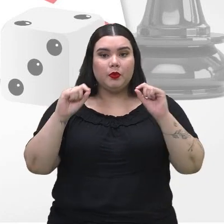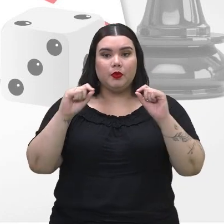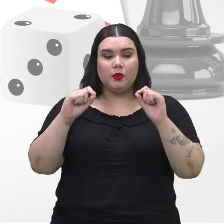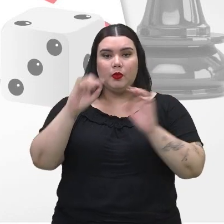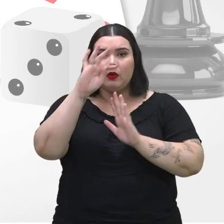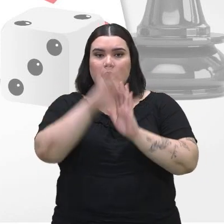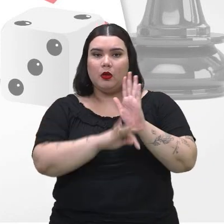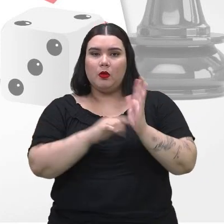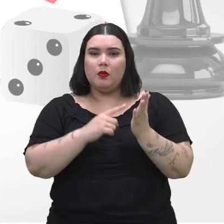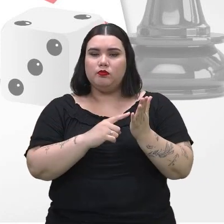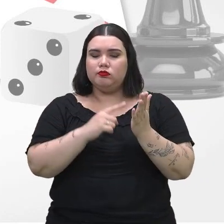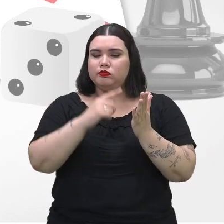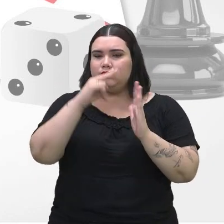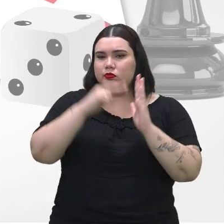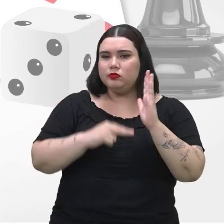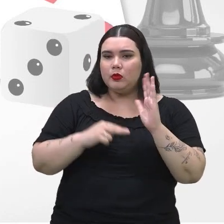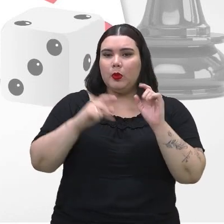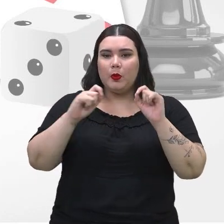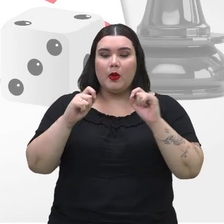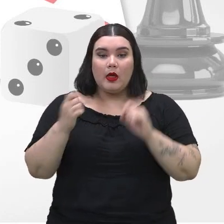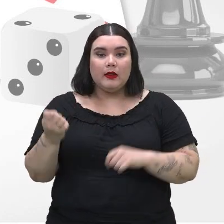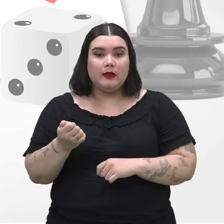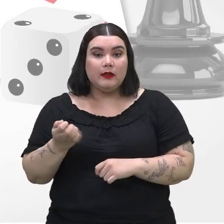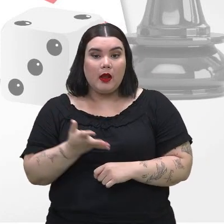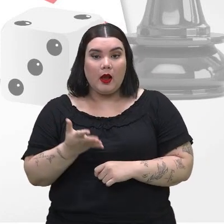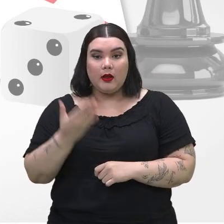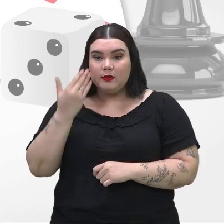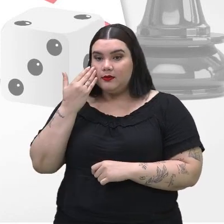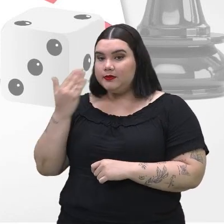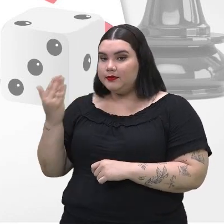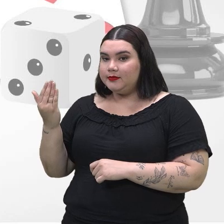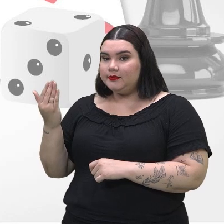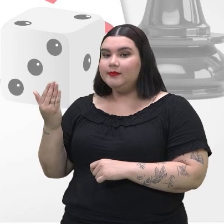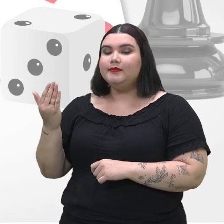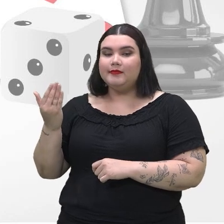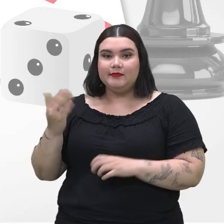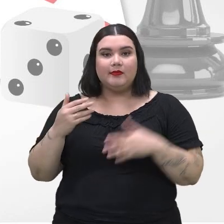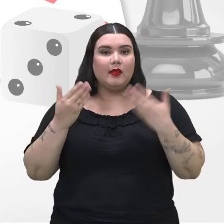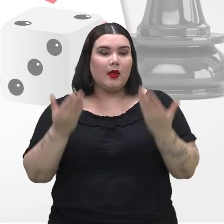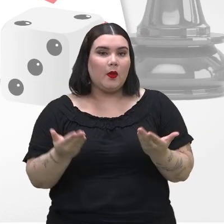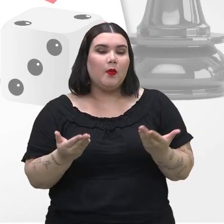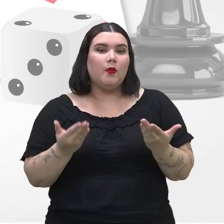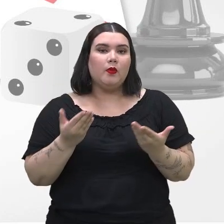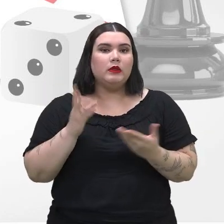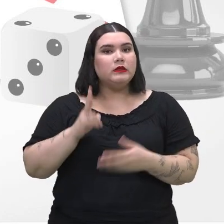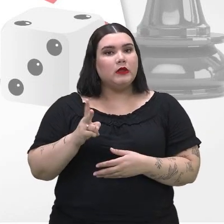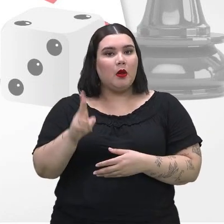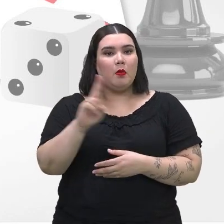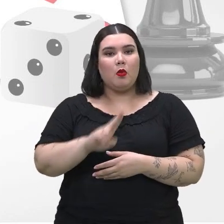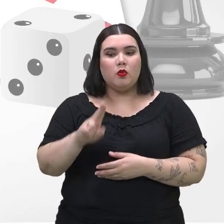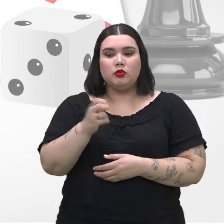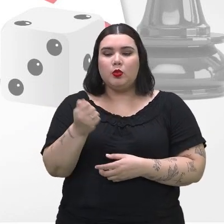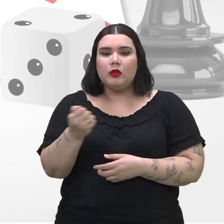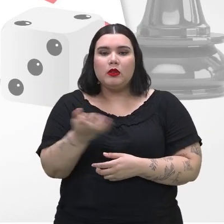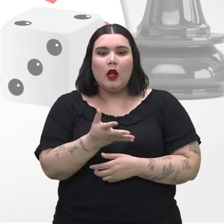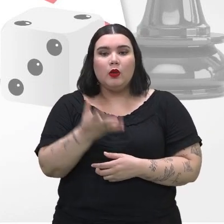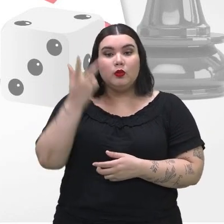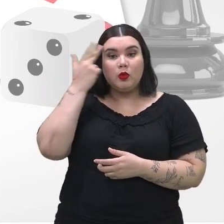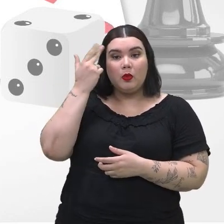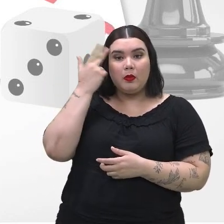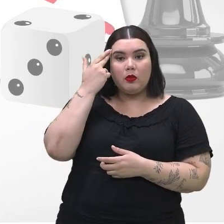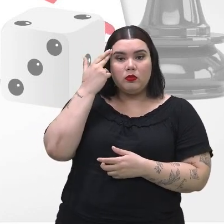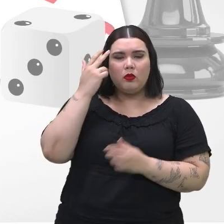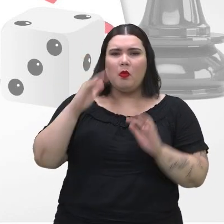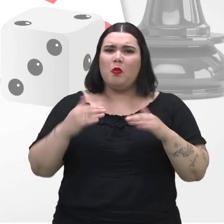o texto nos mostrou, que é o lançamento de um dado. Não se esqueça que a gente vai trabalhar sempre com um dado comum. O que é